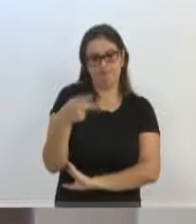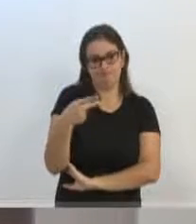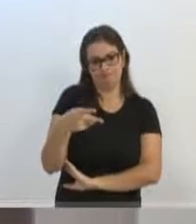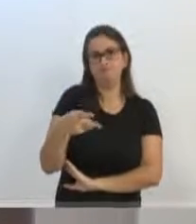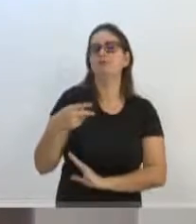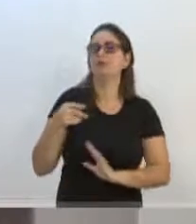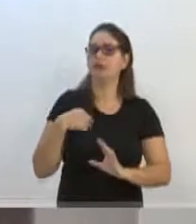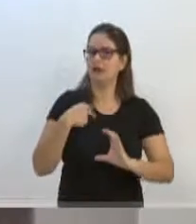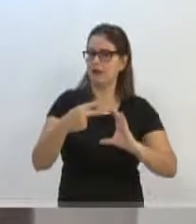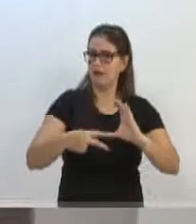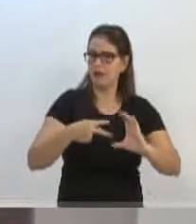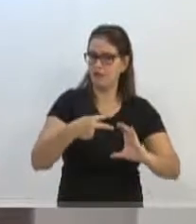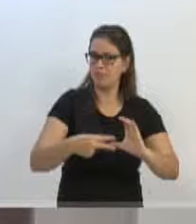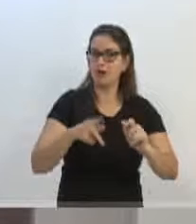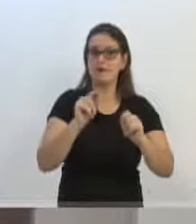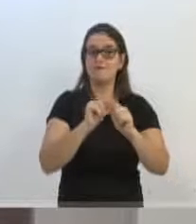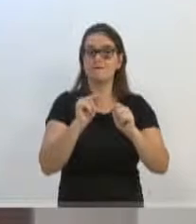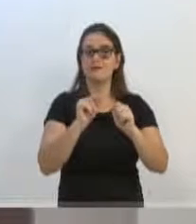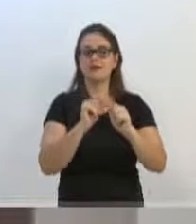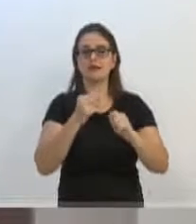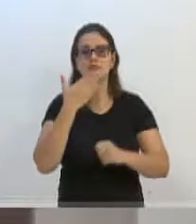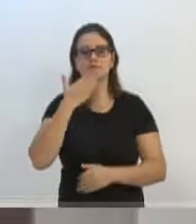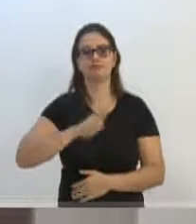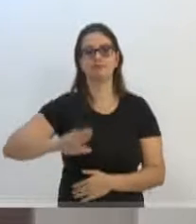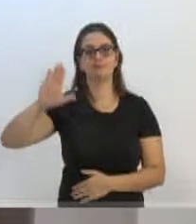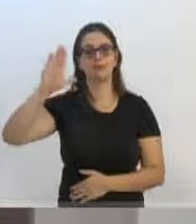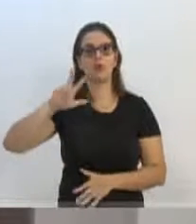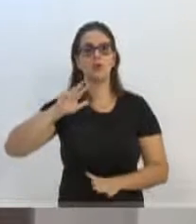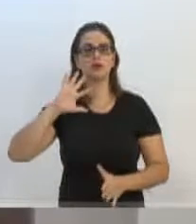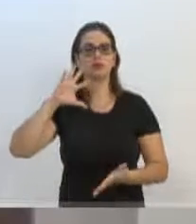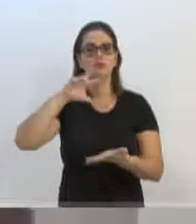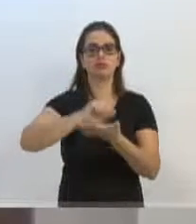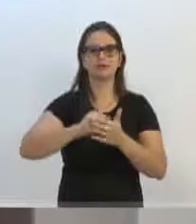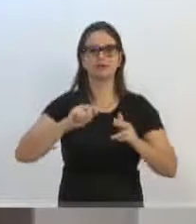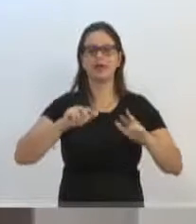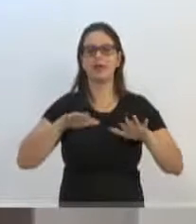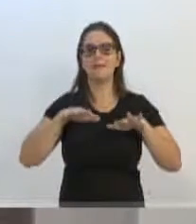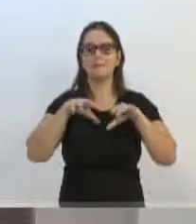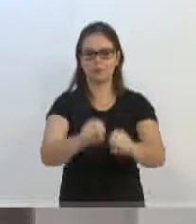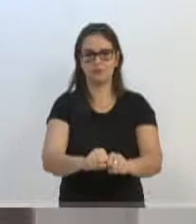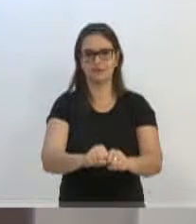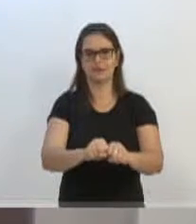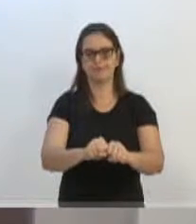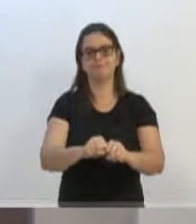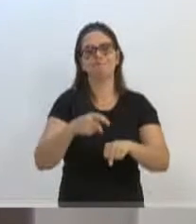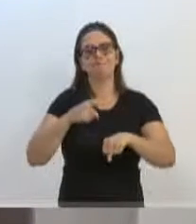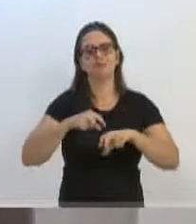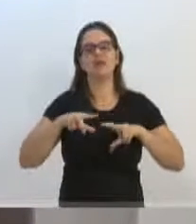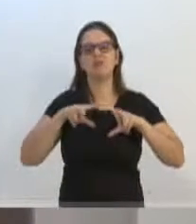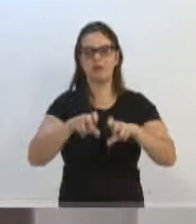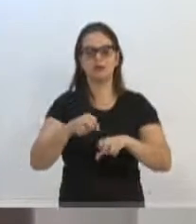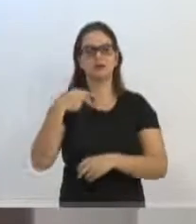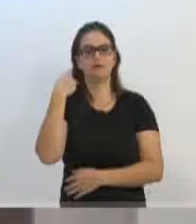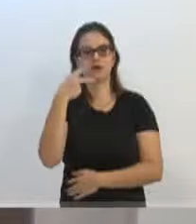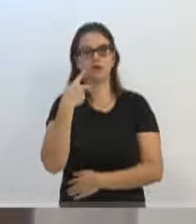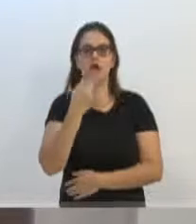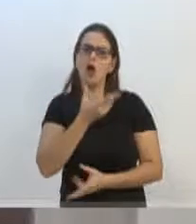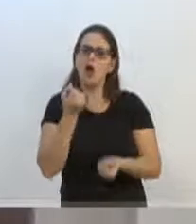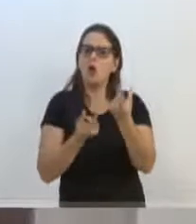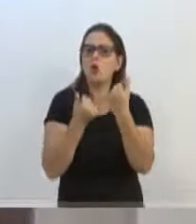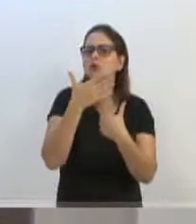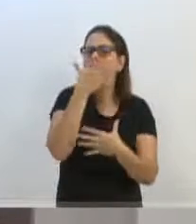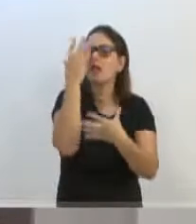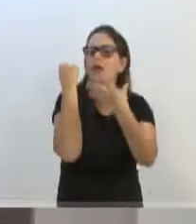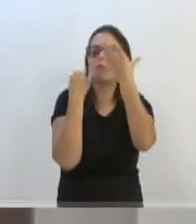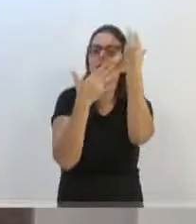parlamentares dessa casa, fizeram um juramento quando tomaram a posse como vereadores. Muitos esqueceram do juramento, posso trazer as